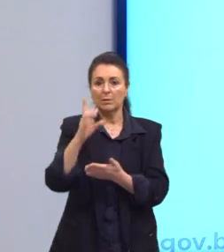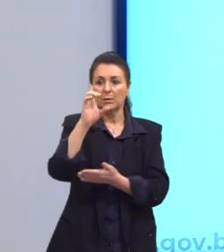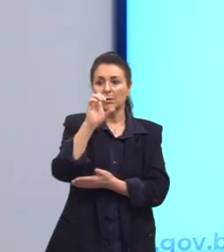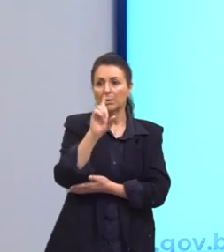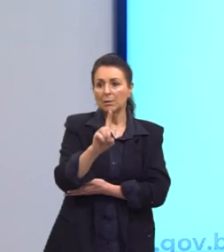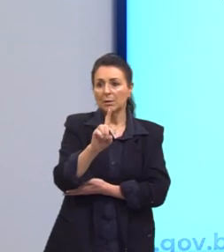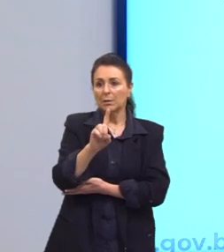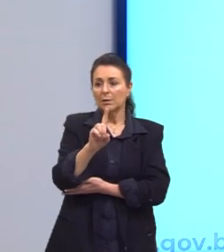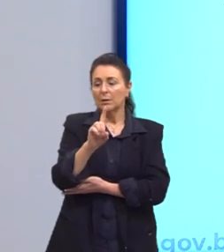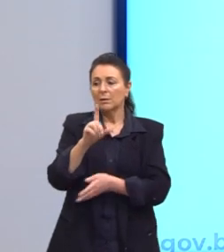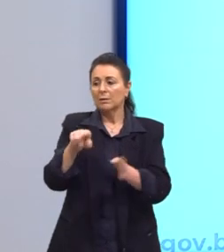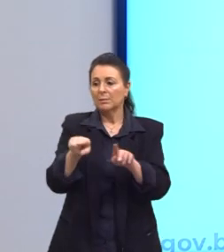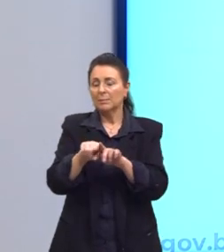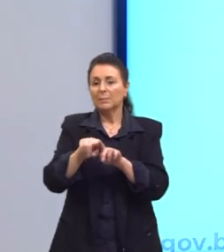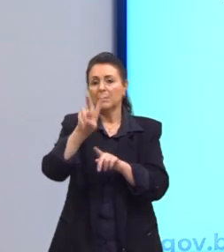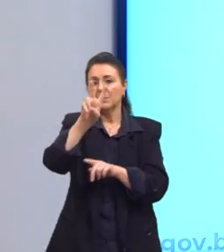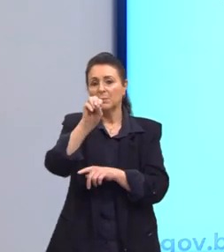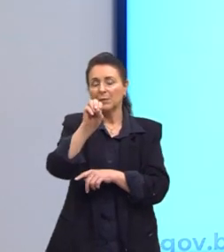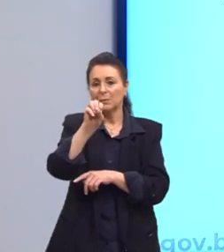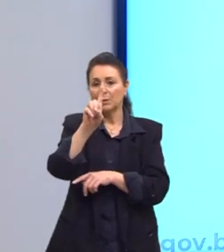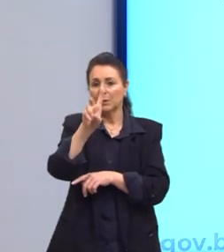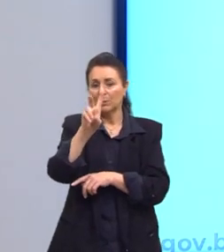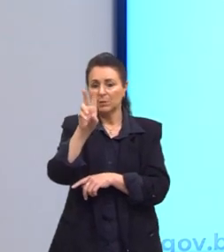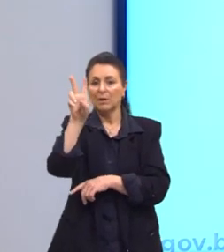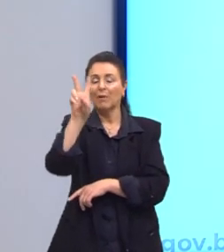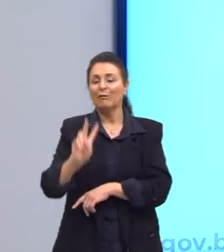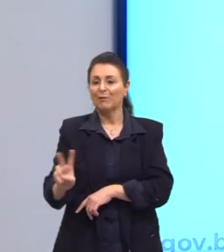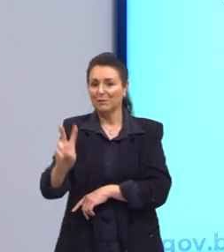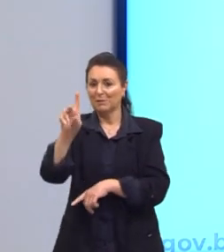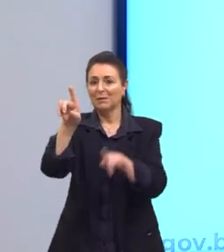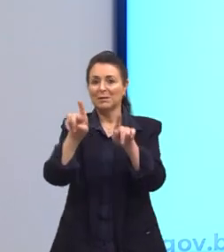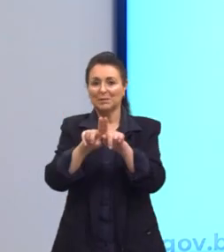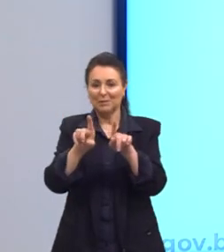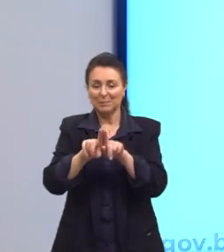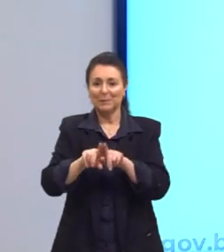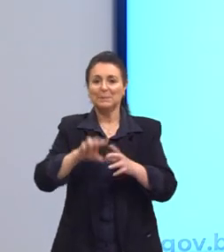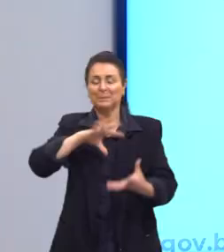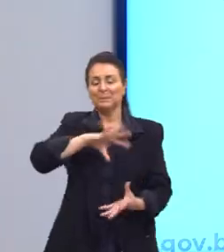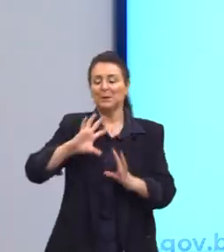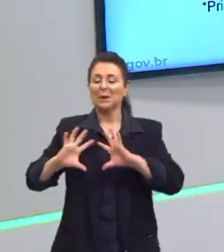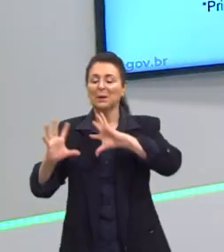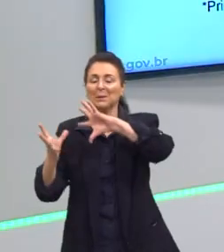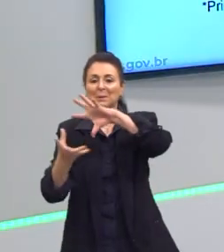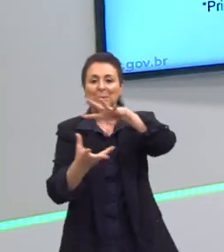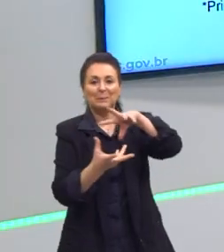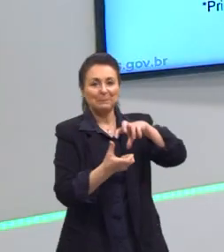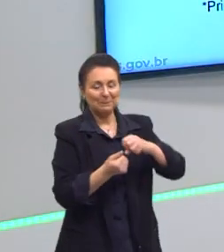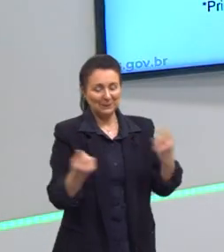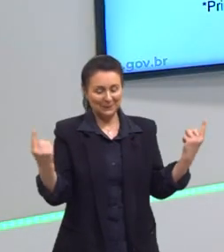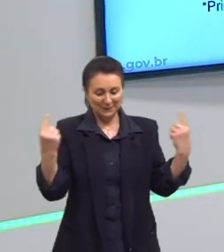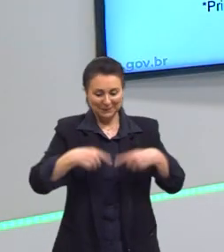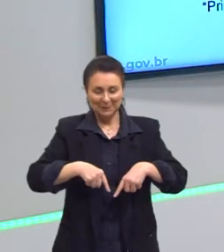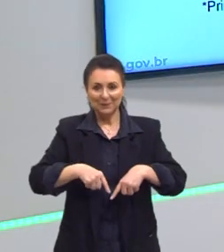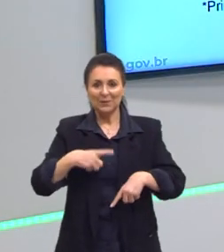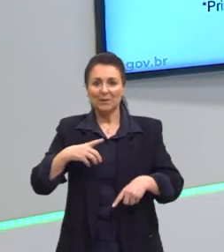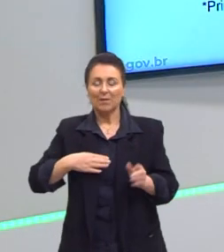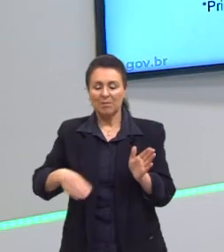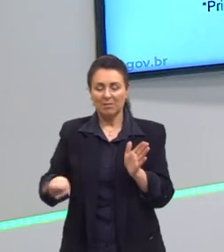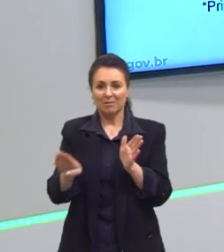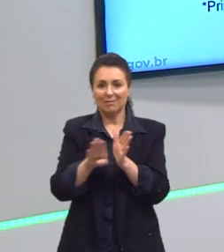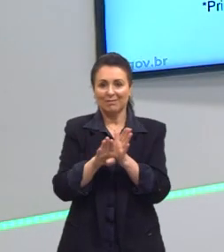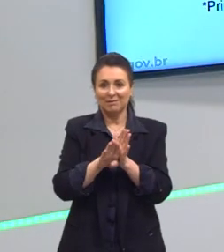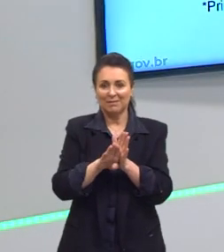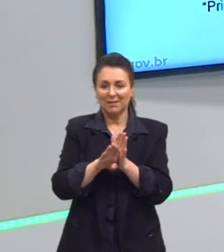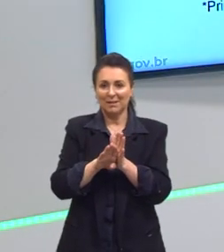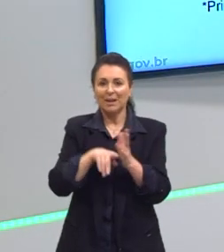também faz parte do Mercosul. A globalização tem alguns desafios pela frente, essas fronteiras que nós